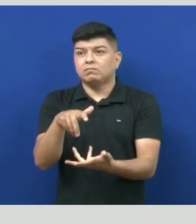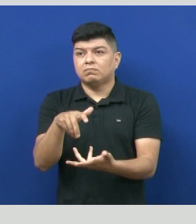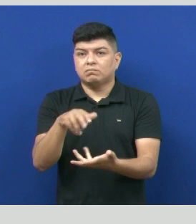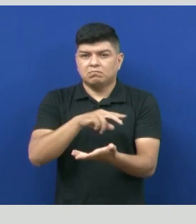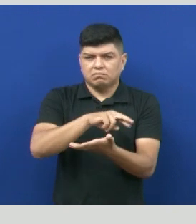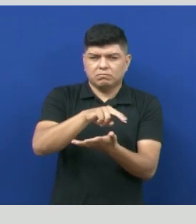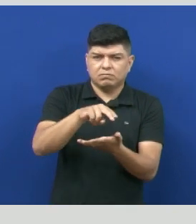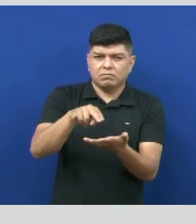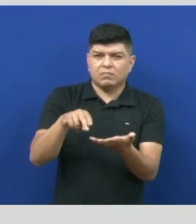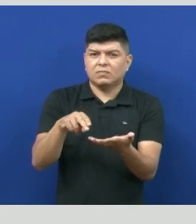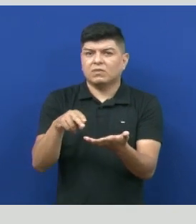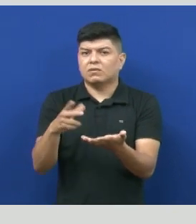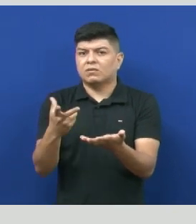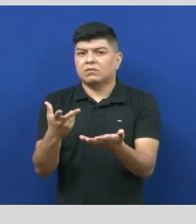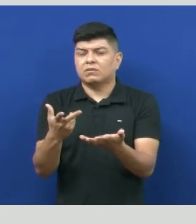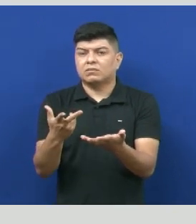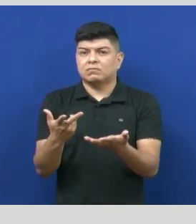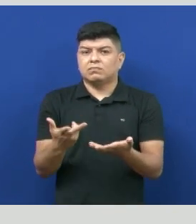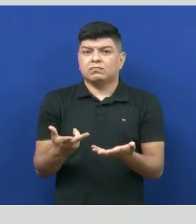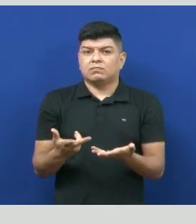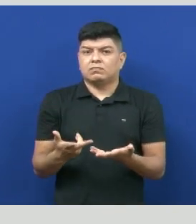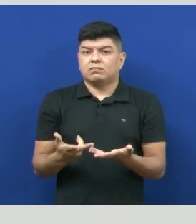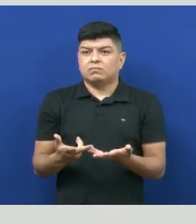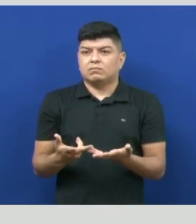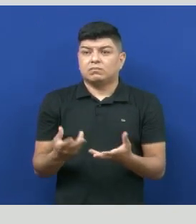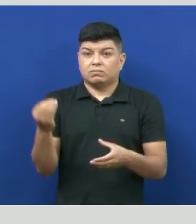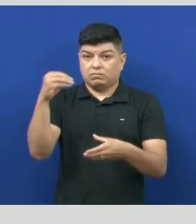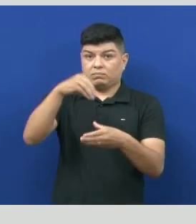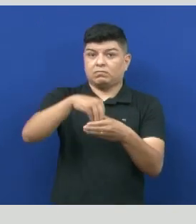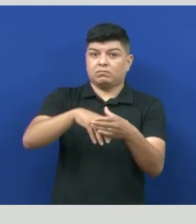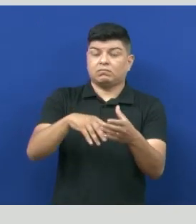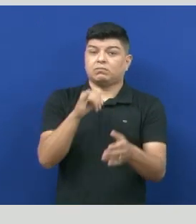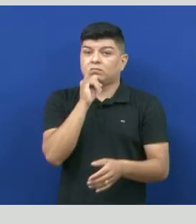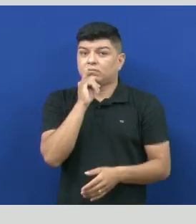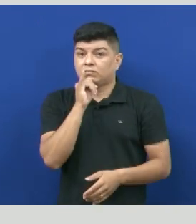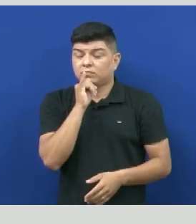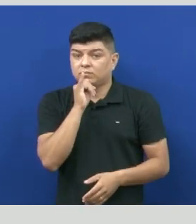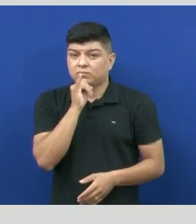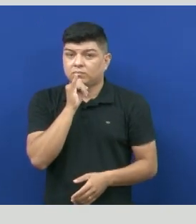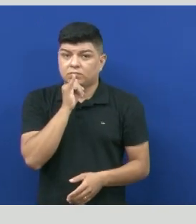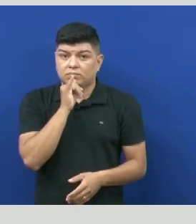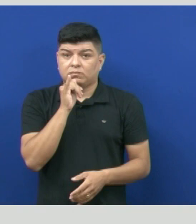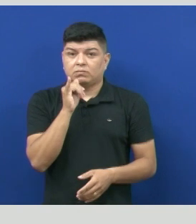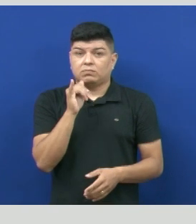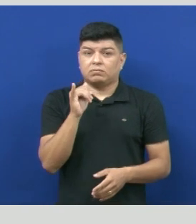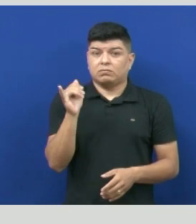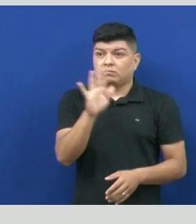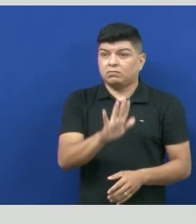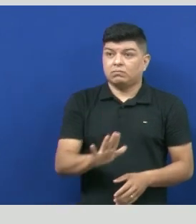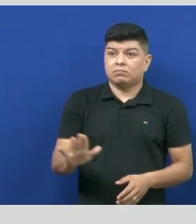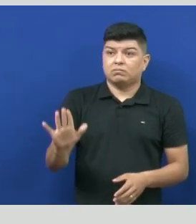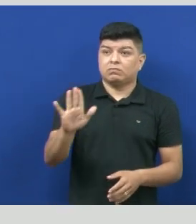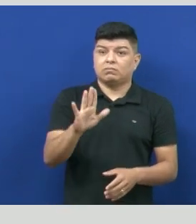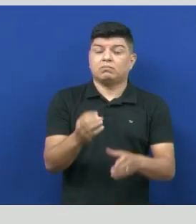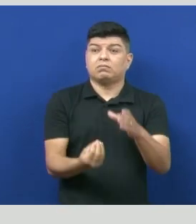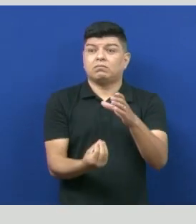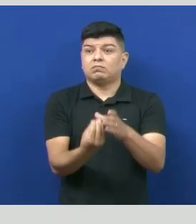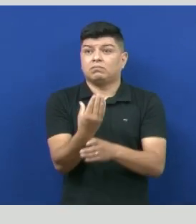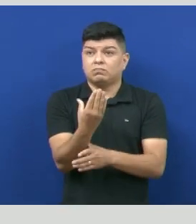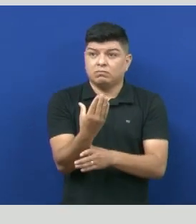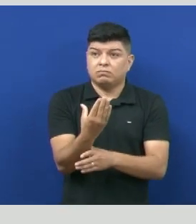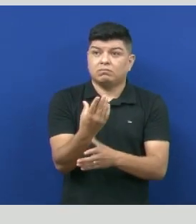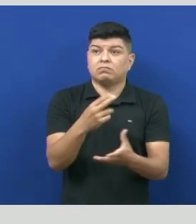substâncias que foram colocadas, por exemplo, em meio aquoso e deram origem a